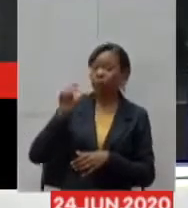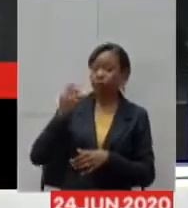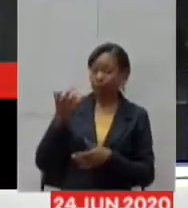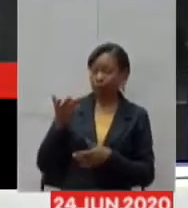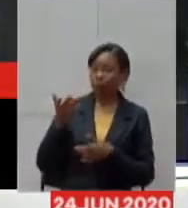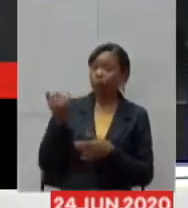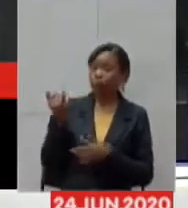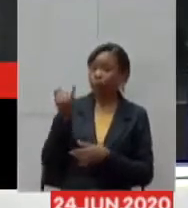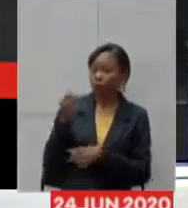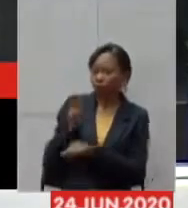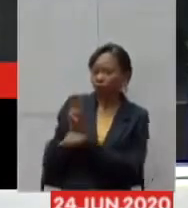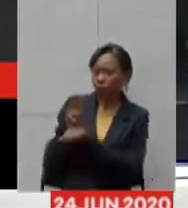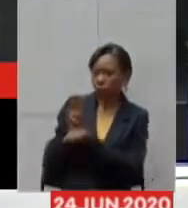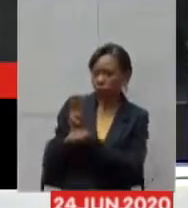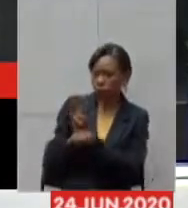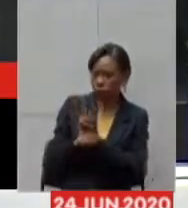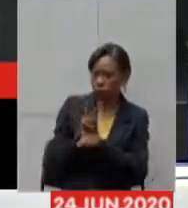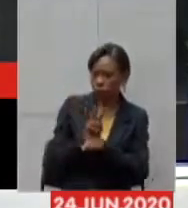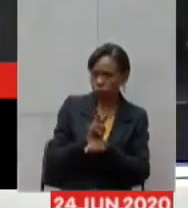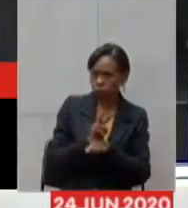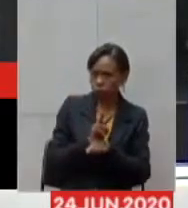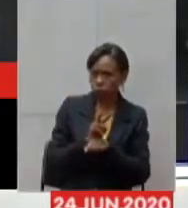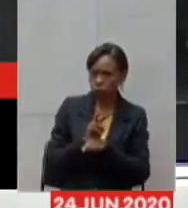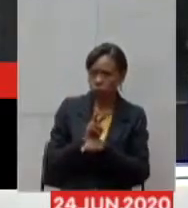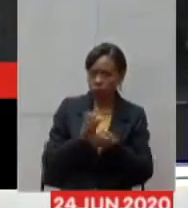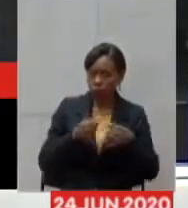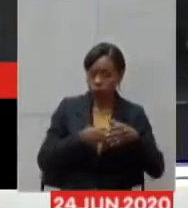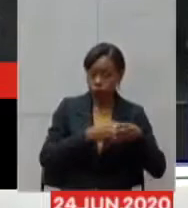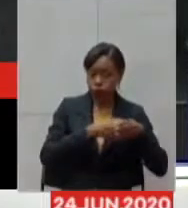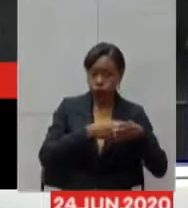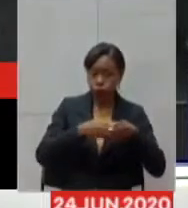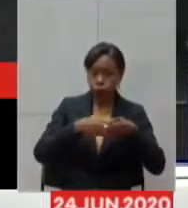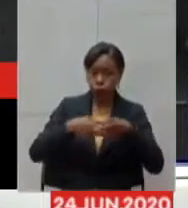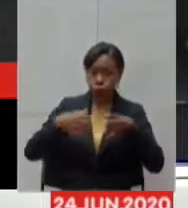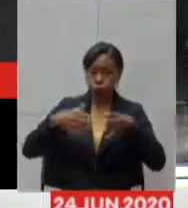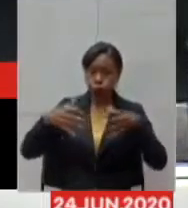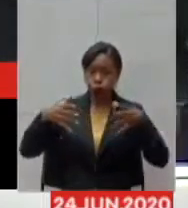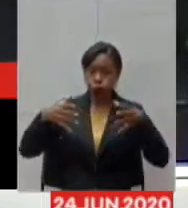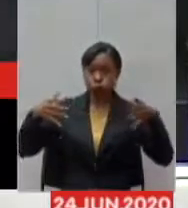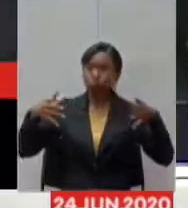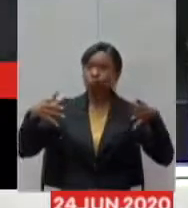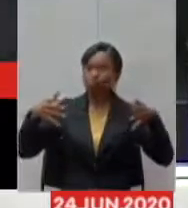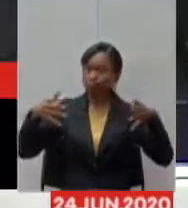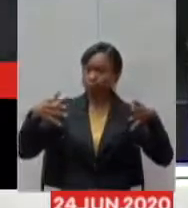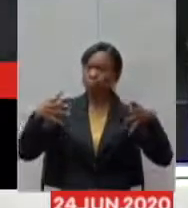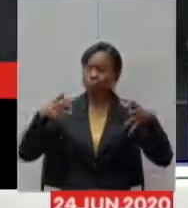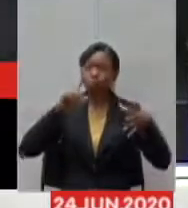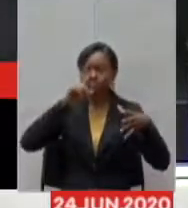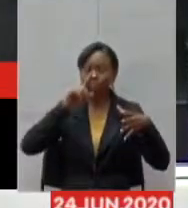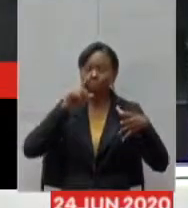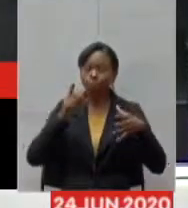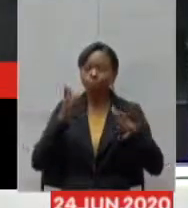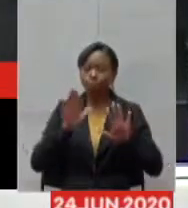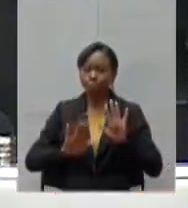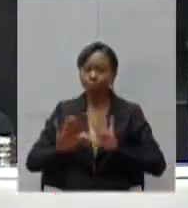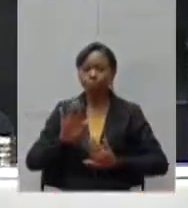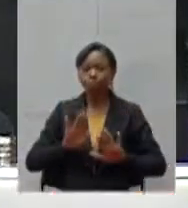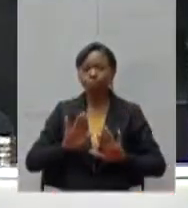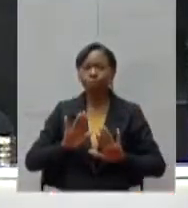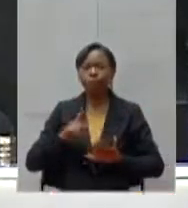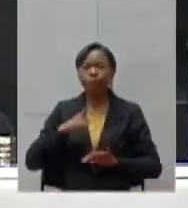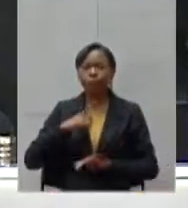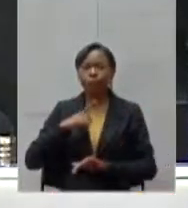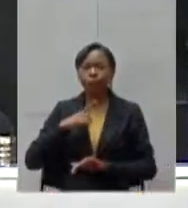porque o surto pode se transformar em um crescimento muito rápido, orgânico. Nós temos três unidades de resposta